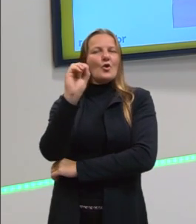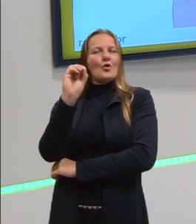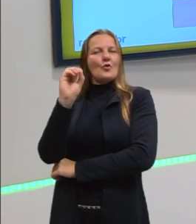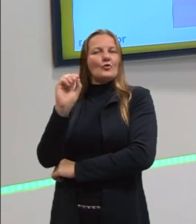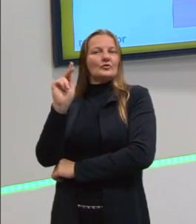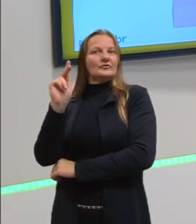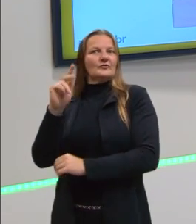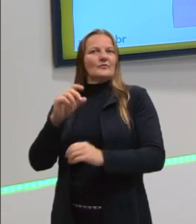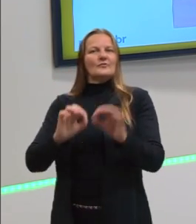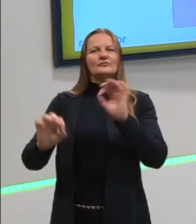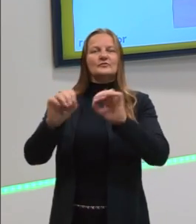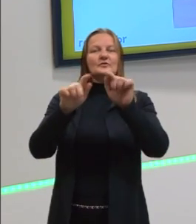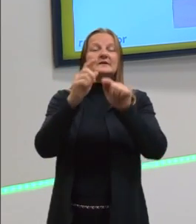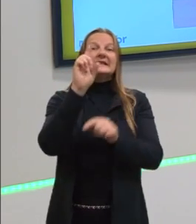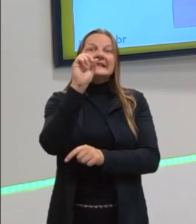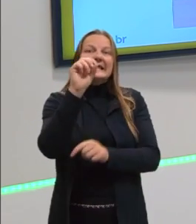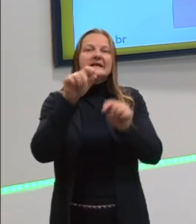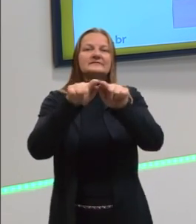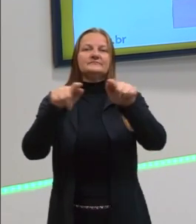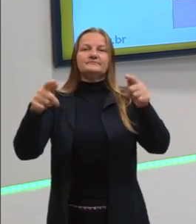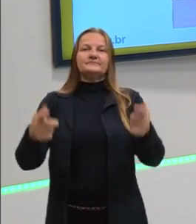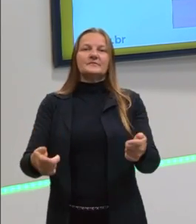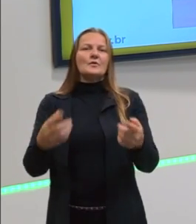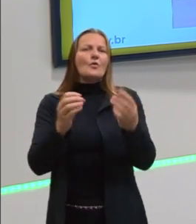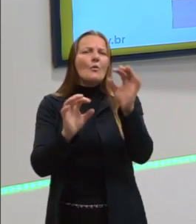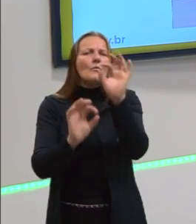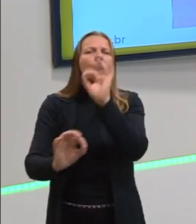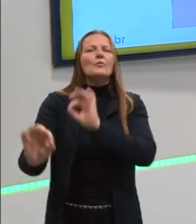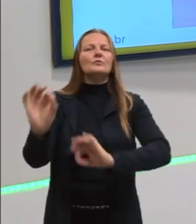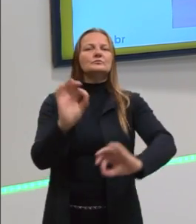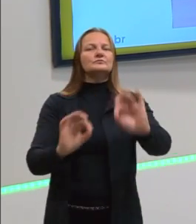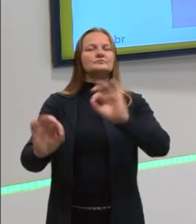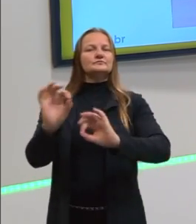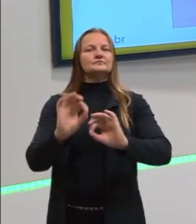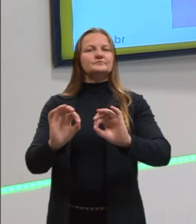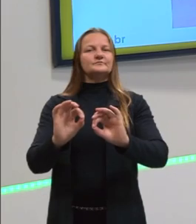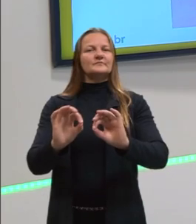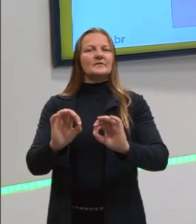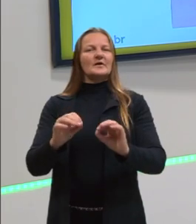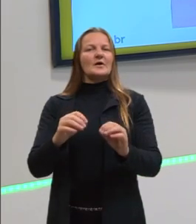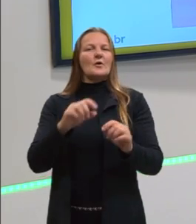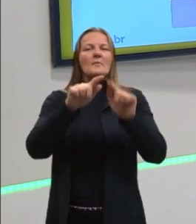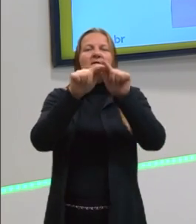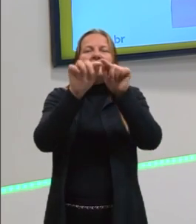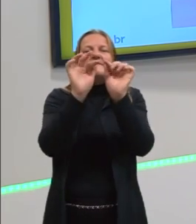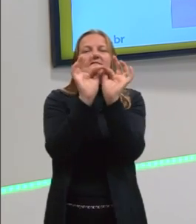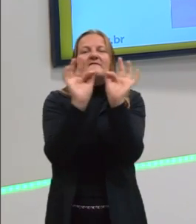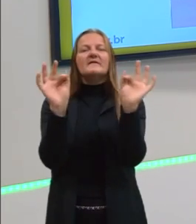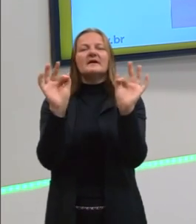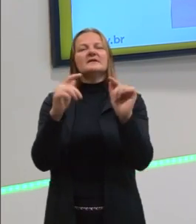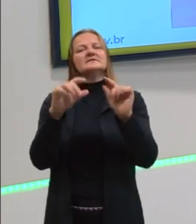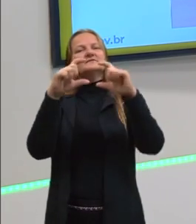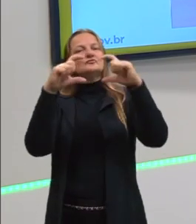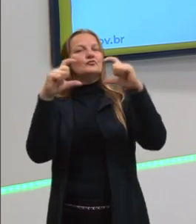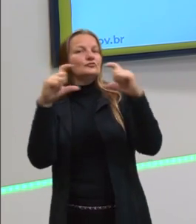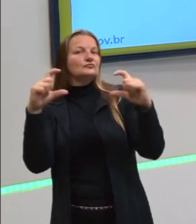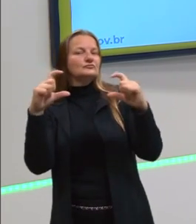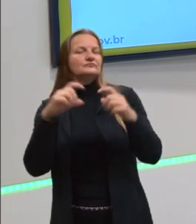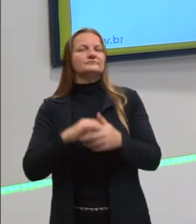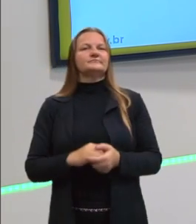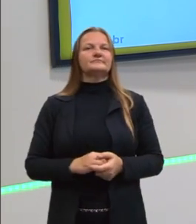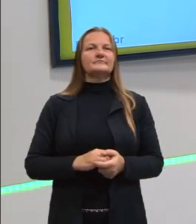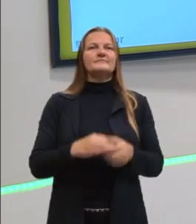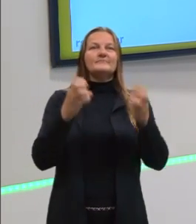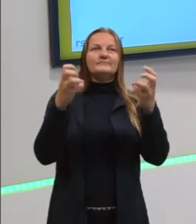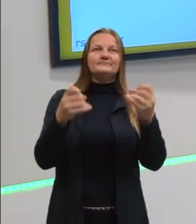Com as dez classes gramaticais, como é que a gente organiza uma frase, uma oração? E daí a